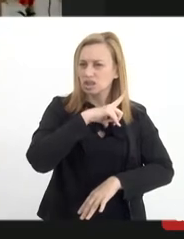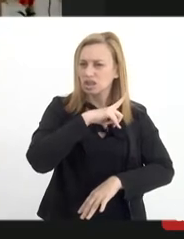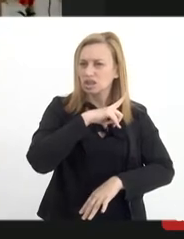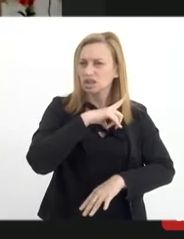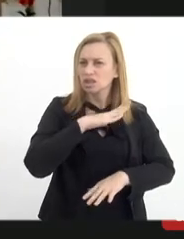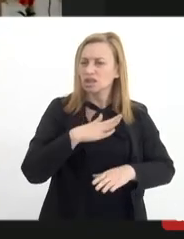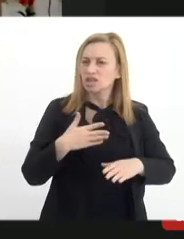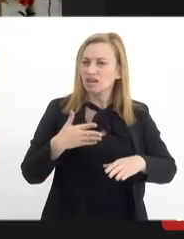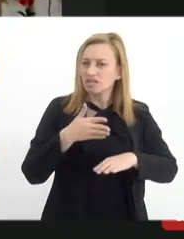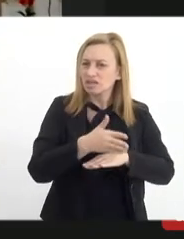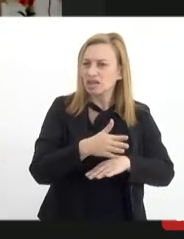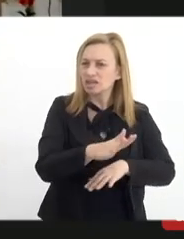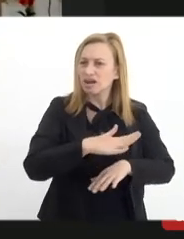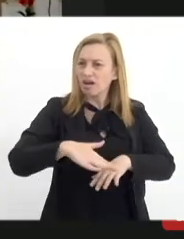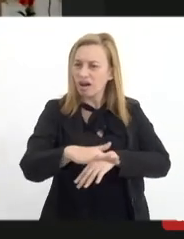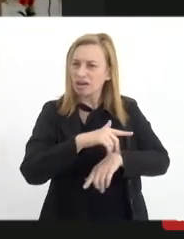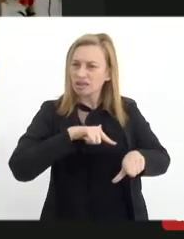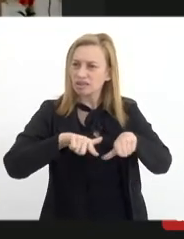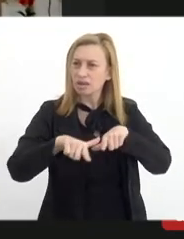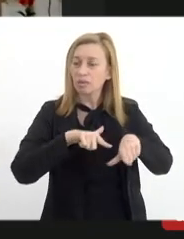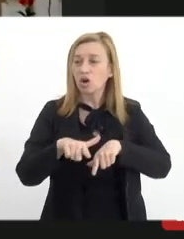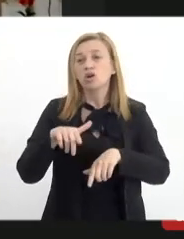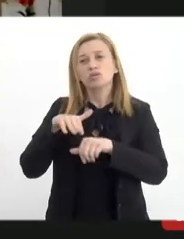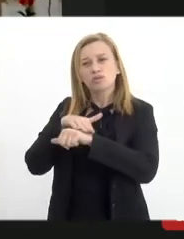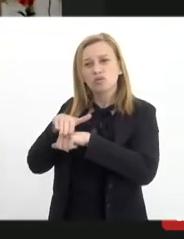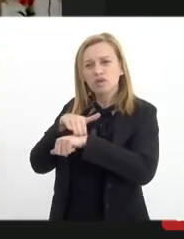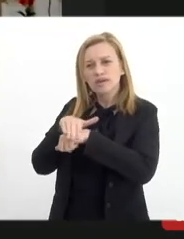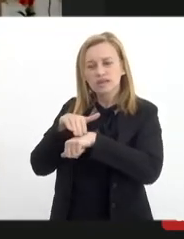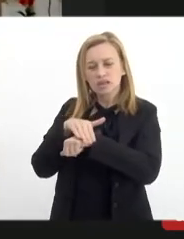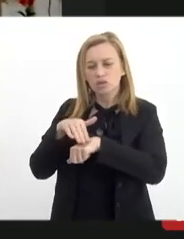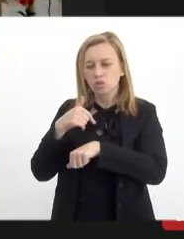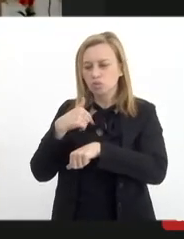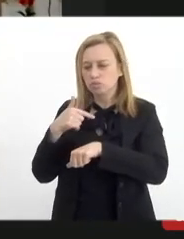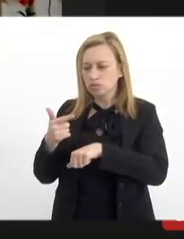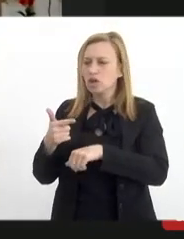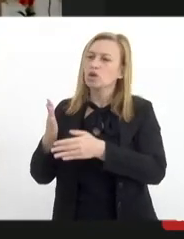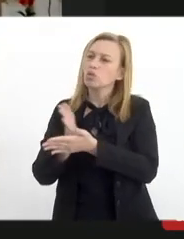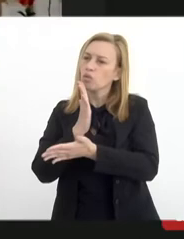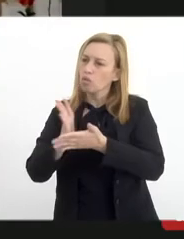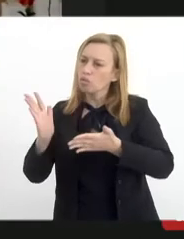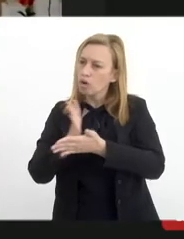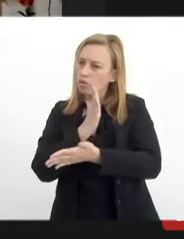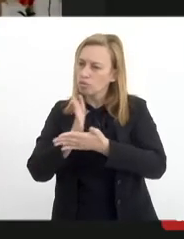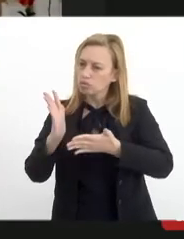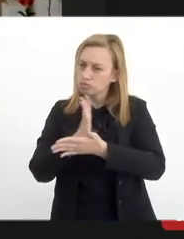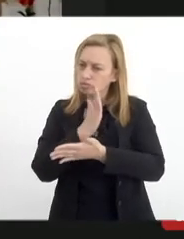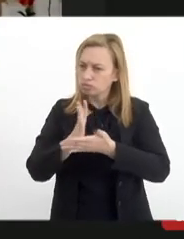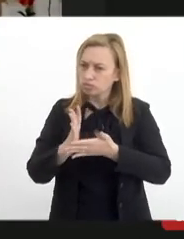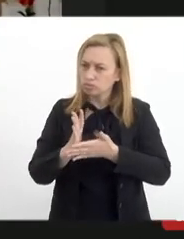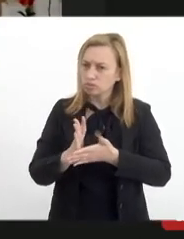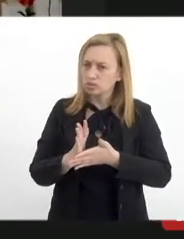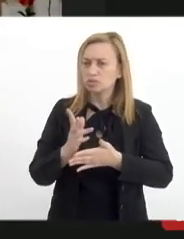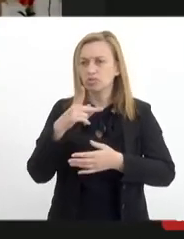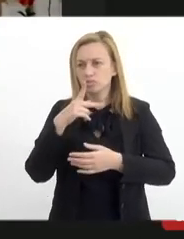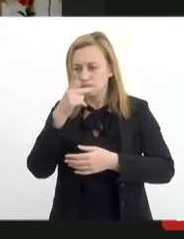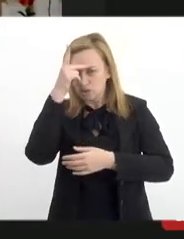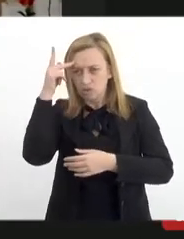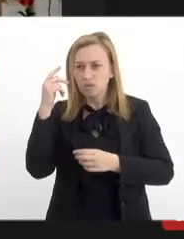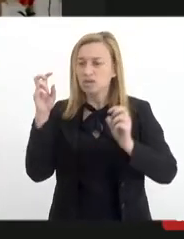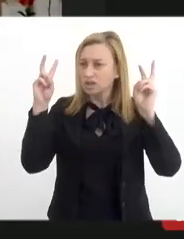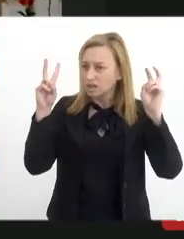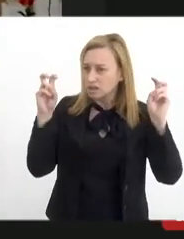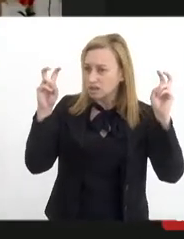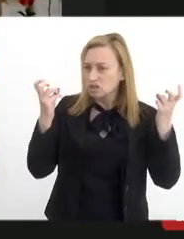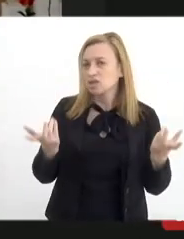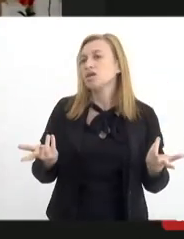mercado de trabalho. Eu estive conversando com algumas autoridades nesse sentido, que as empresas